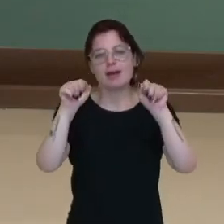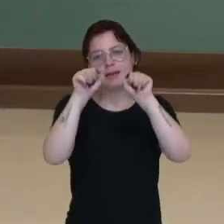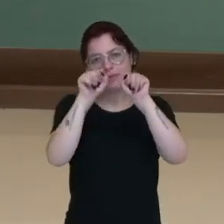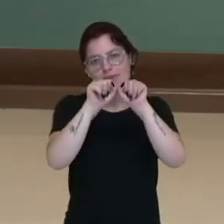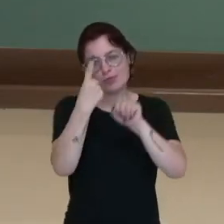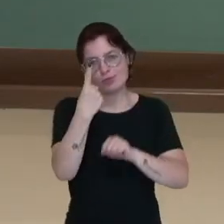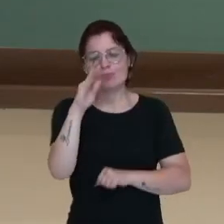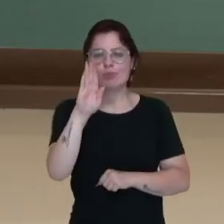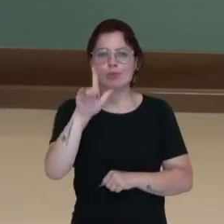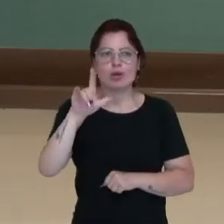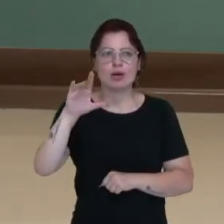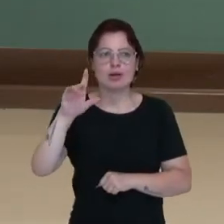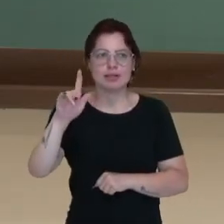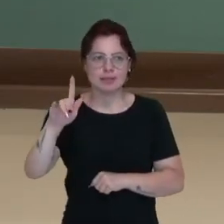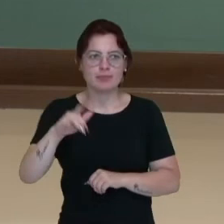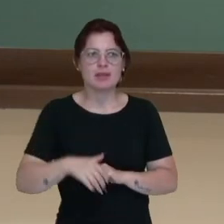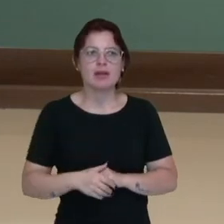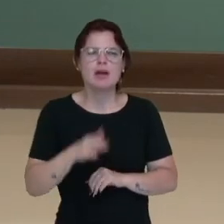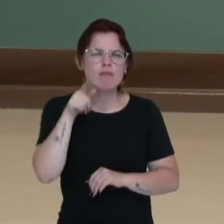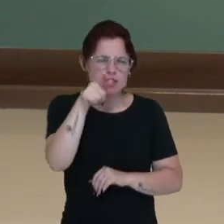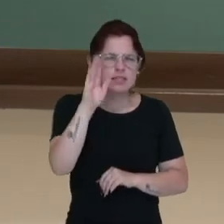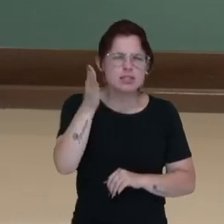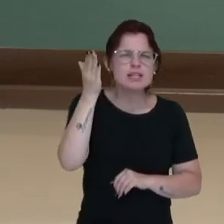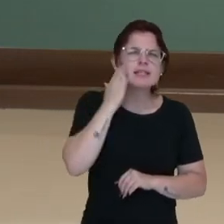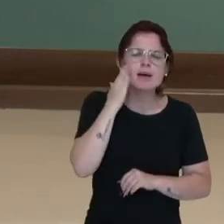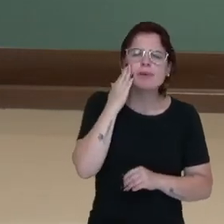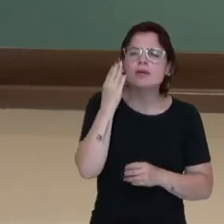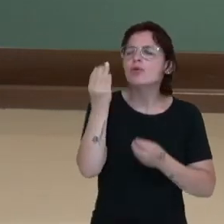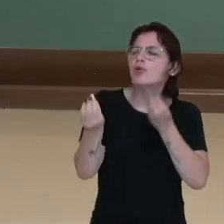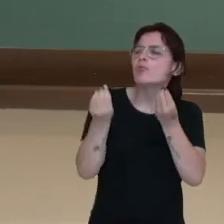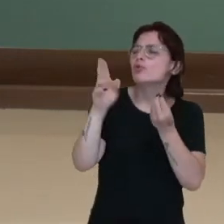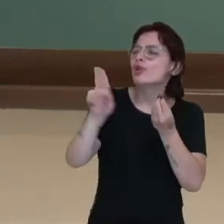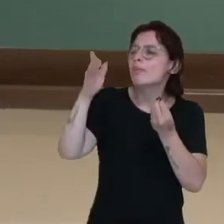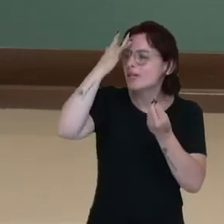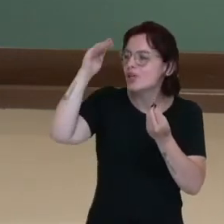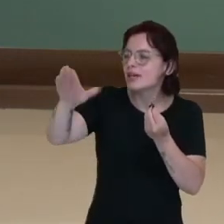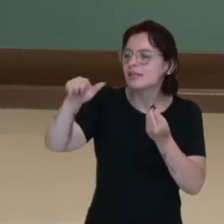chamam as pessoas que escrevem um blog?